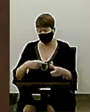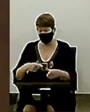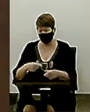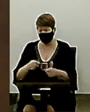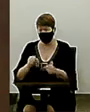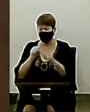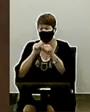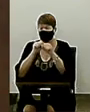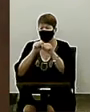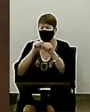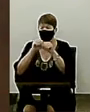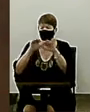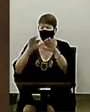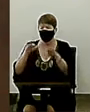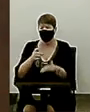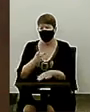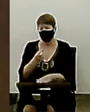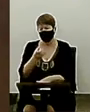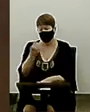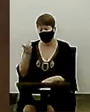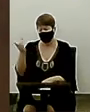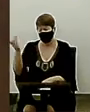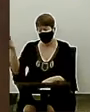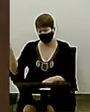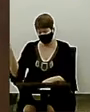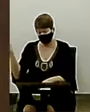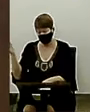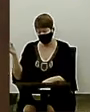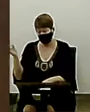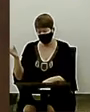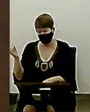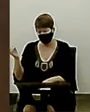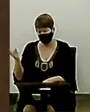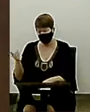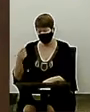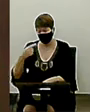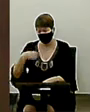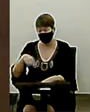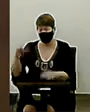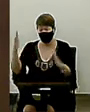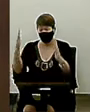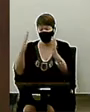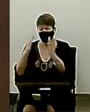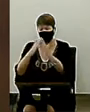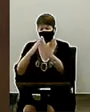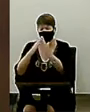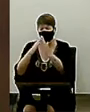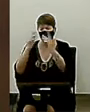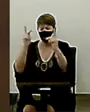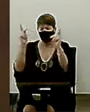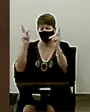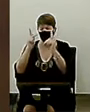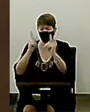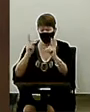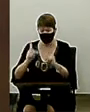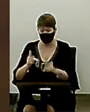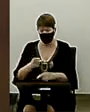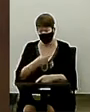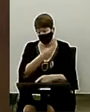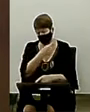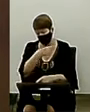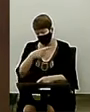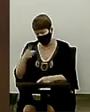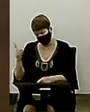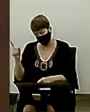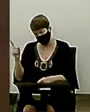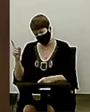cada um aqui com a Tua bênção, com a Tua paz e nos levando embora na Tua paz, Senhor, para que essa semana possamos